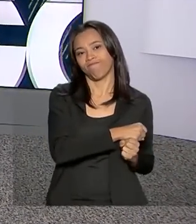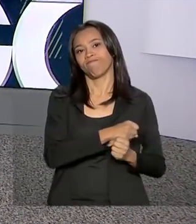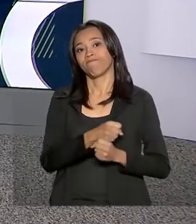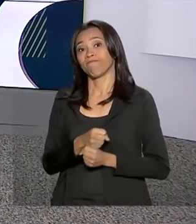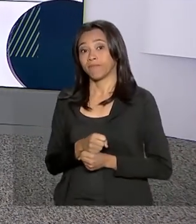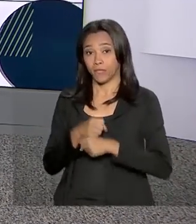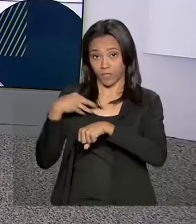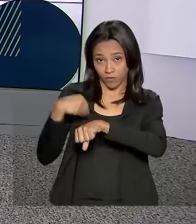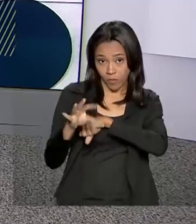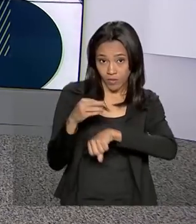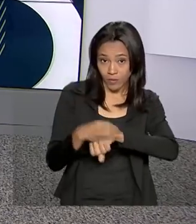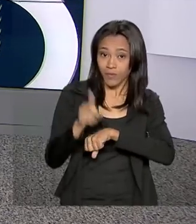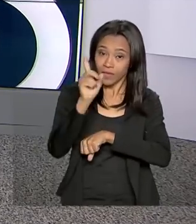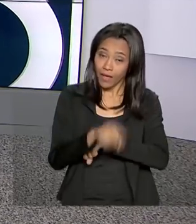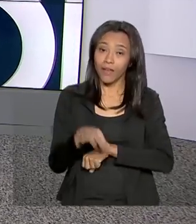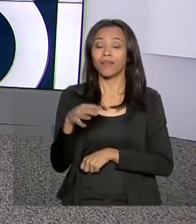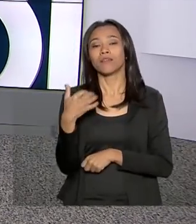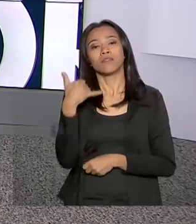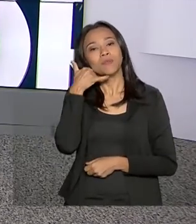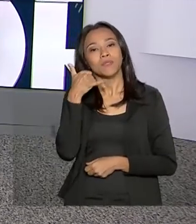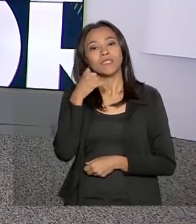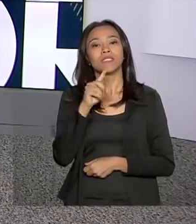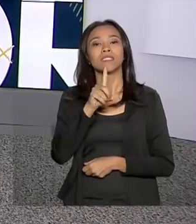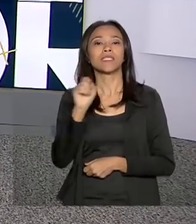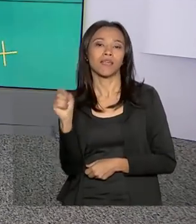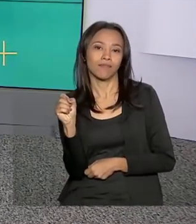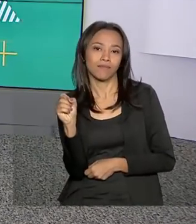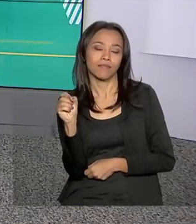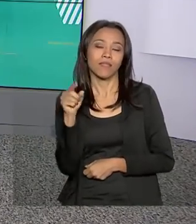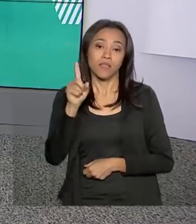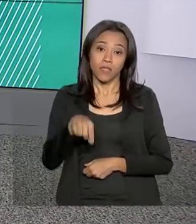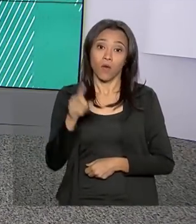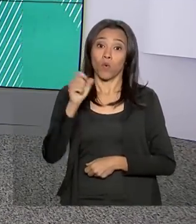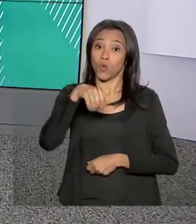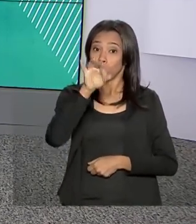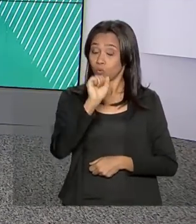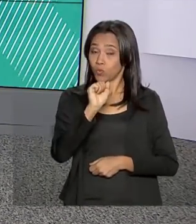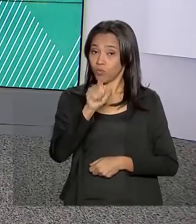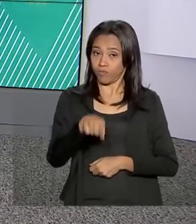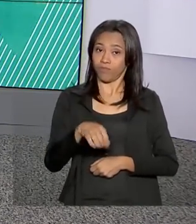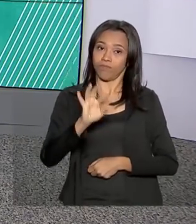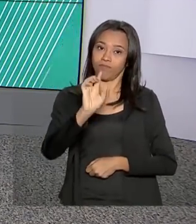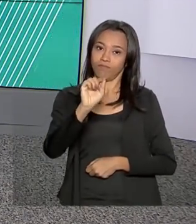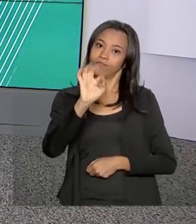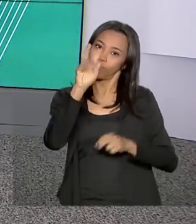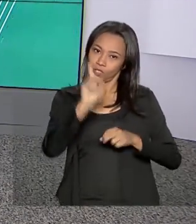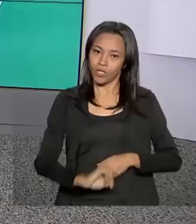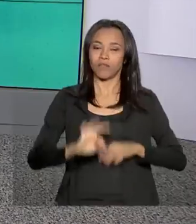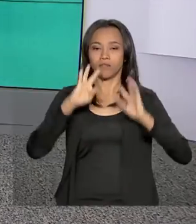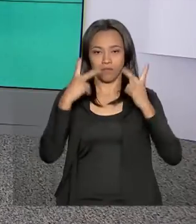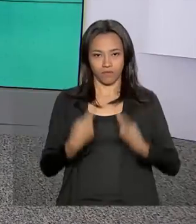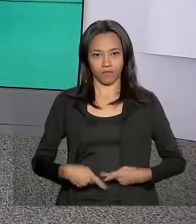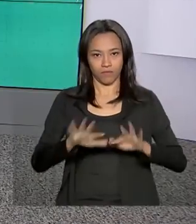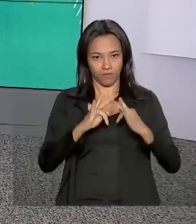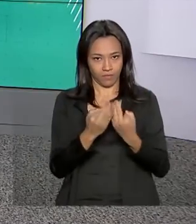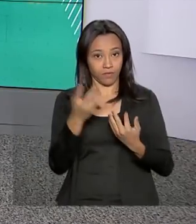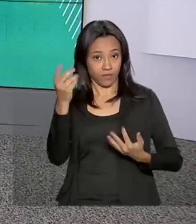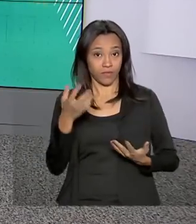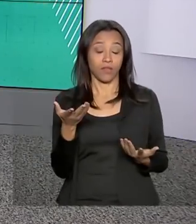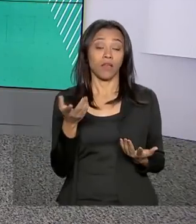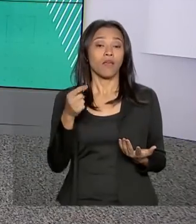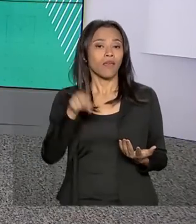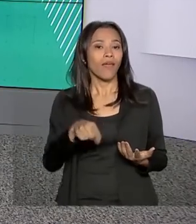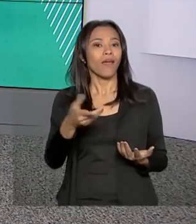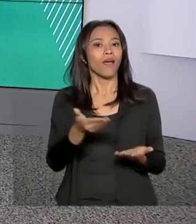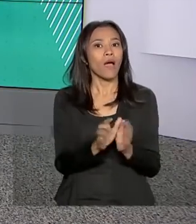Os dados são do DISC-100. E o Ministério da Mulher, Família e dos Direitos Humanos quer melhorar o serviço de atendimento,